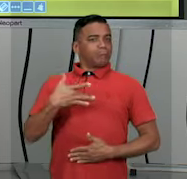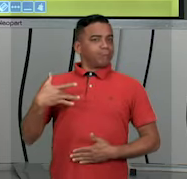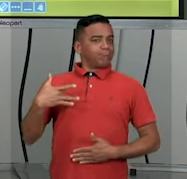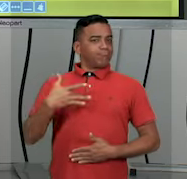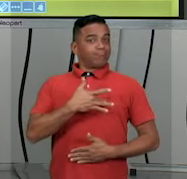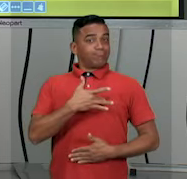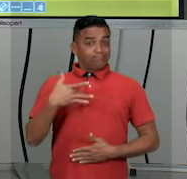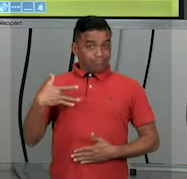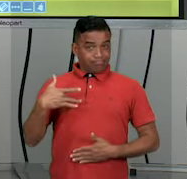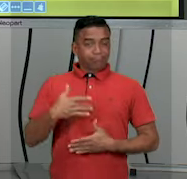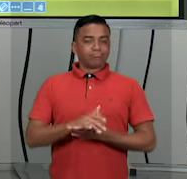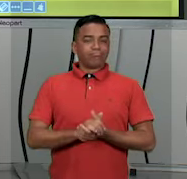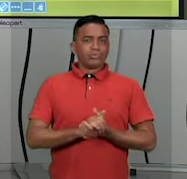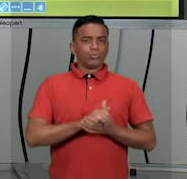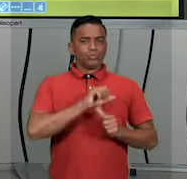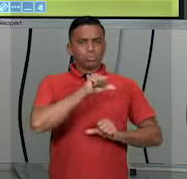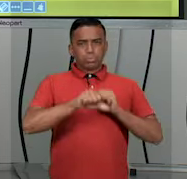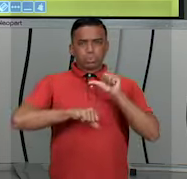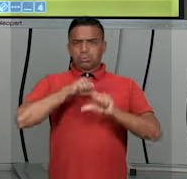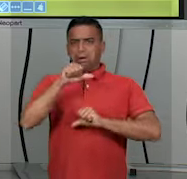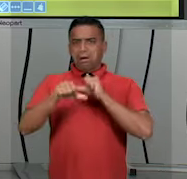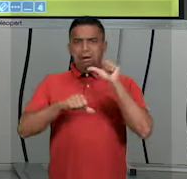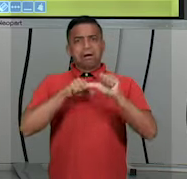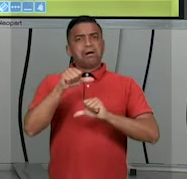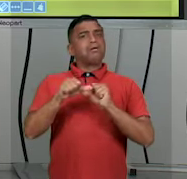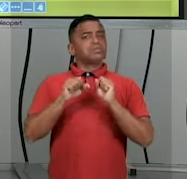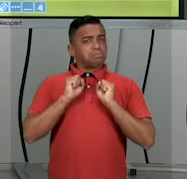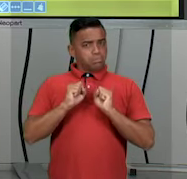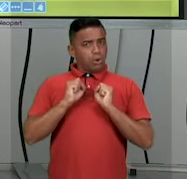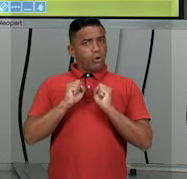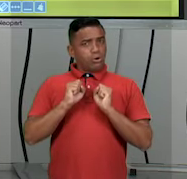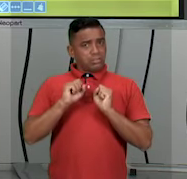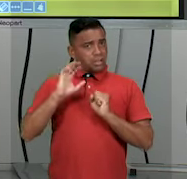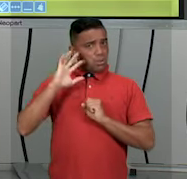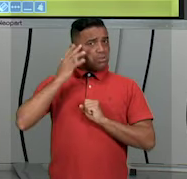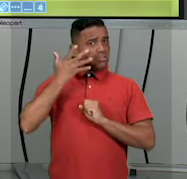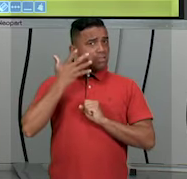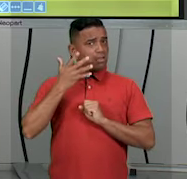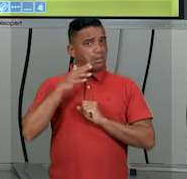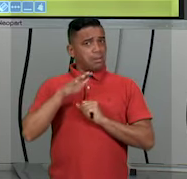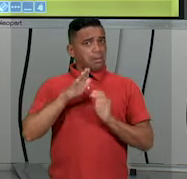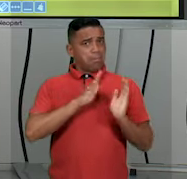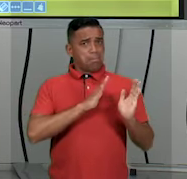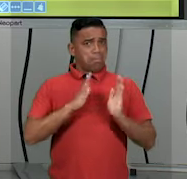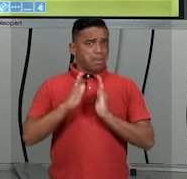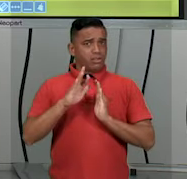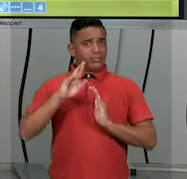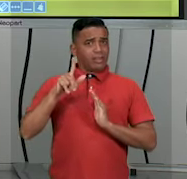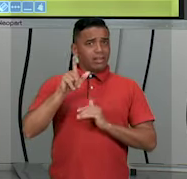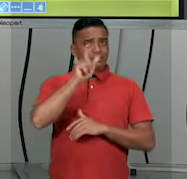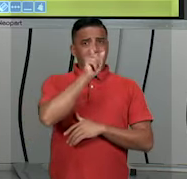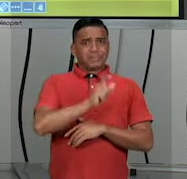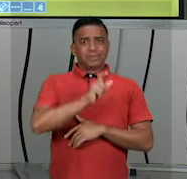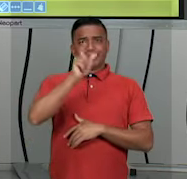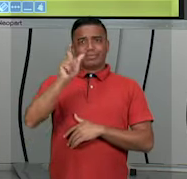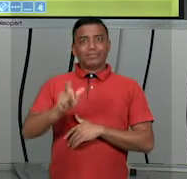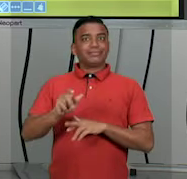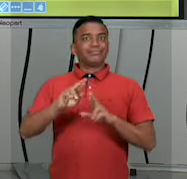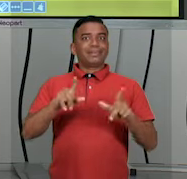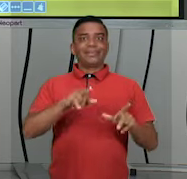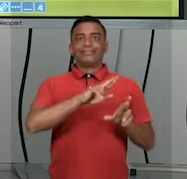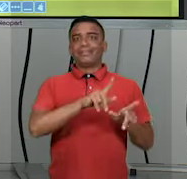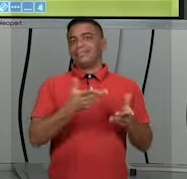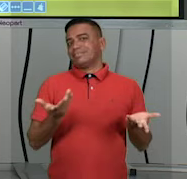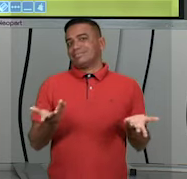mudanças, elas podem ocorrer em períodos diferentes para pessoas diferentes. Então,